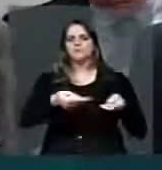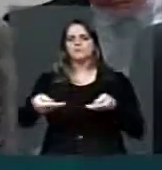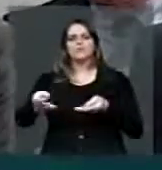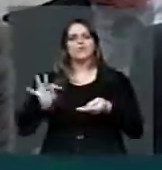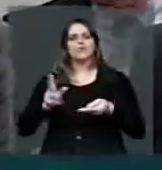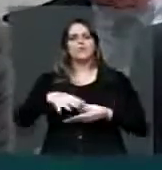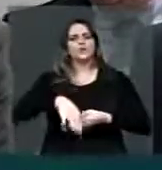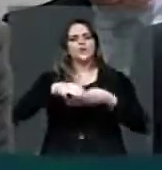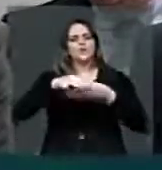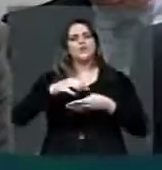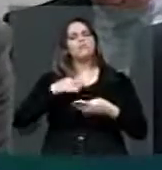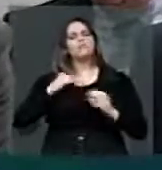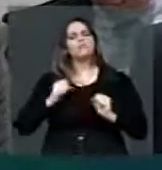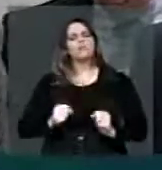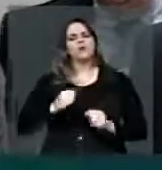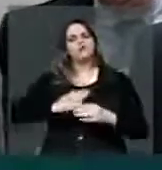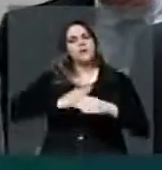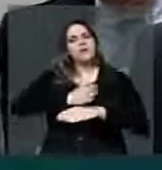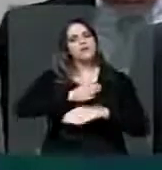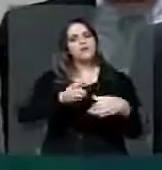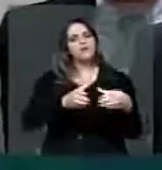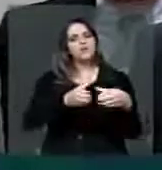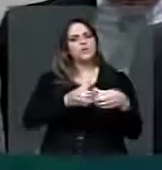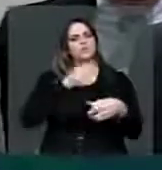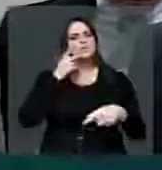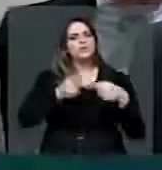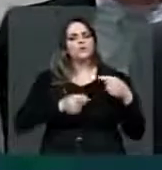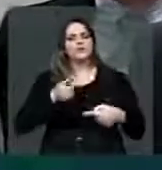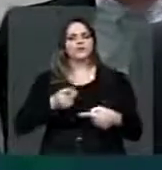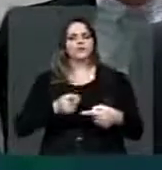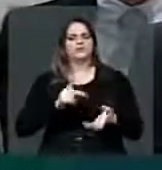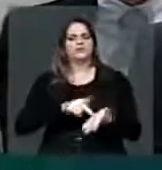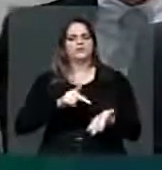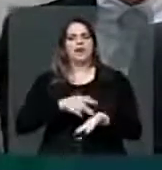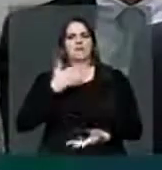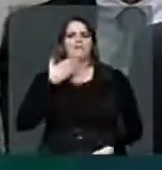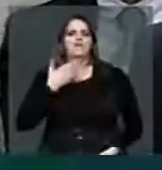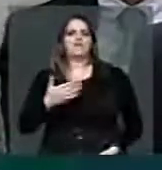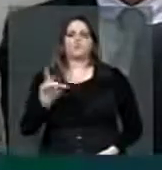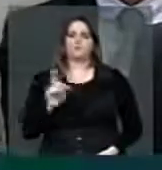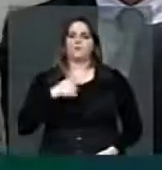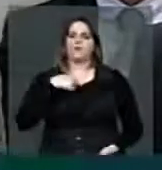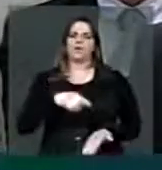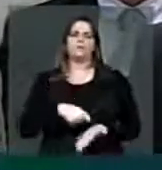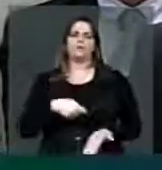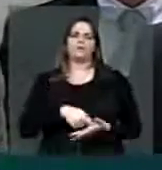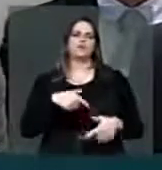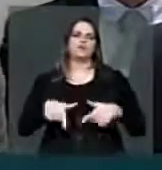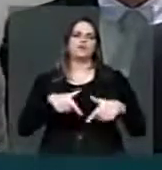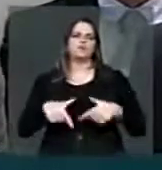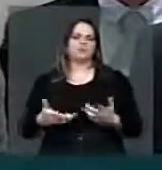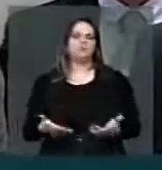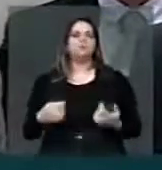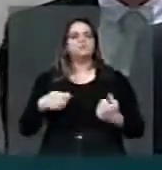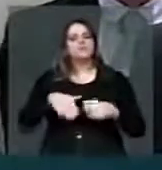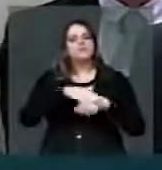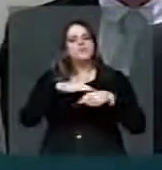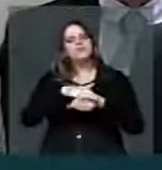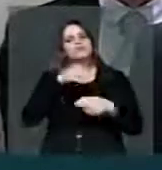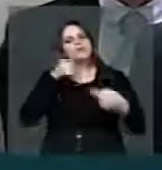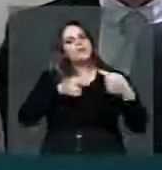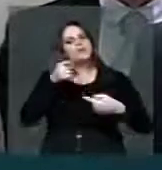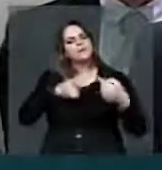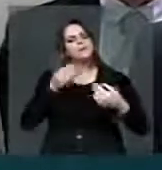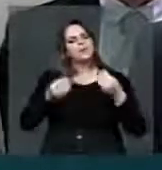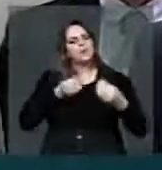para ir nas bancadas. Então, reforço essa minha disponibilidade, que não é nenhum favor, é minha obrigação, não é? De conversar, debater com as bancadas o